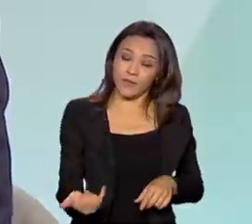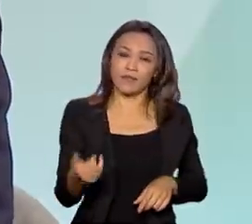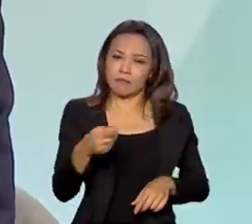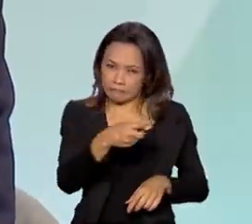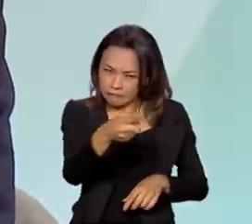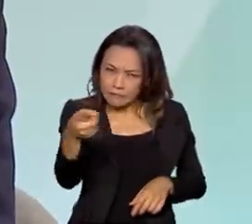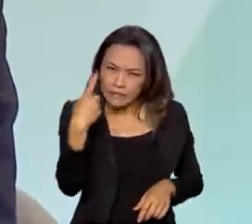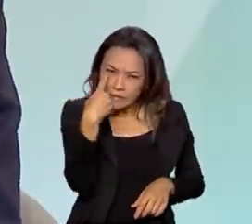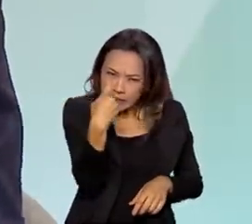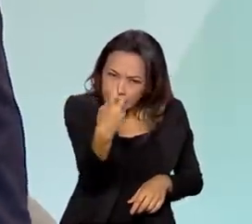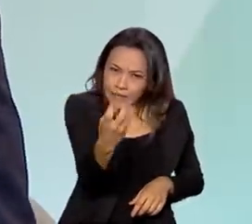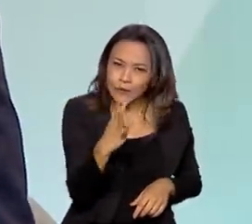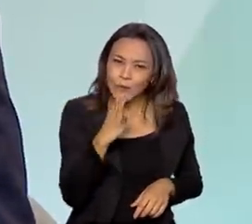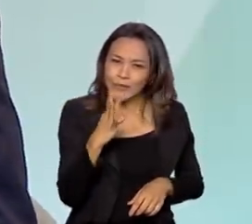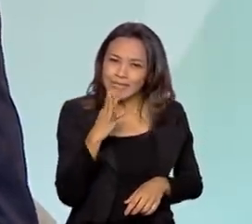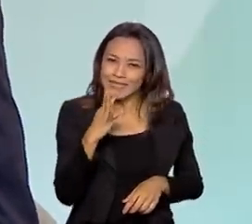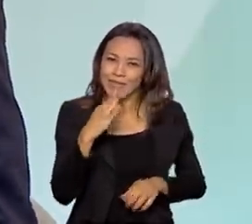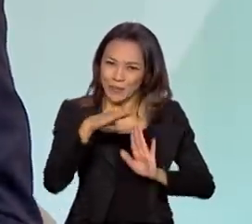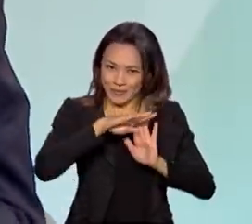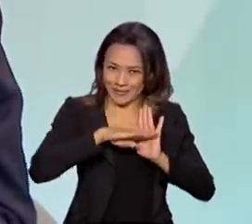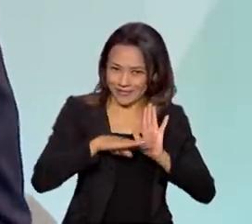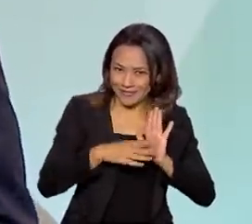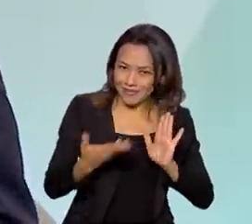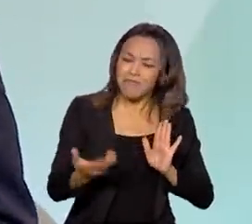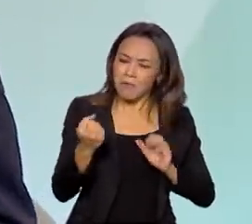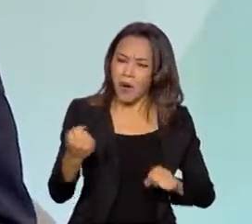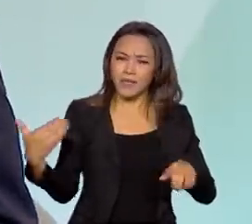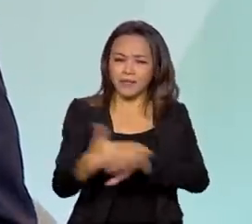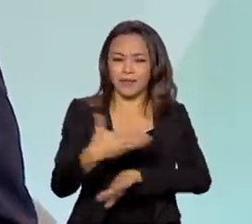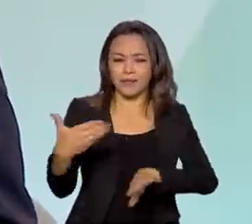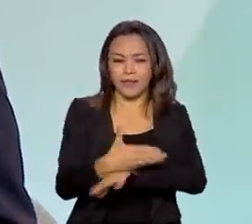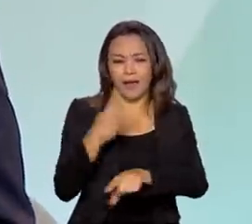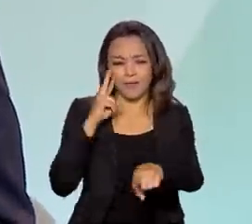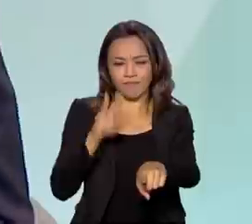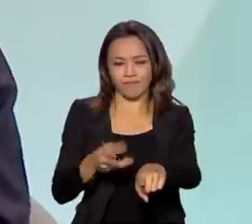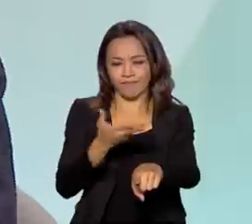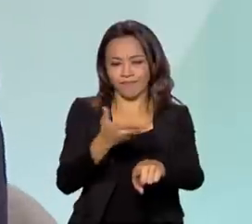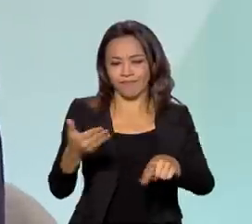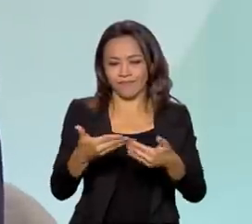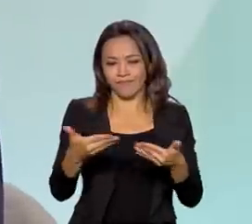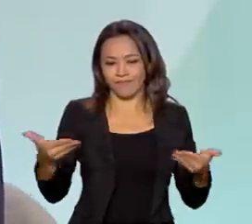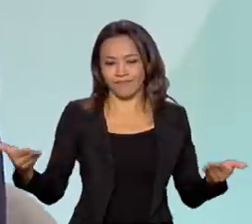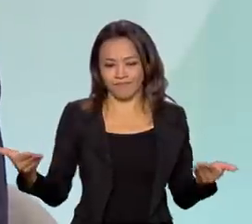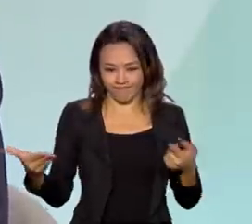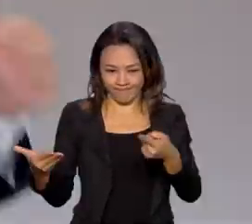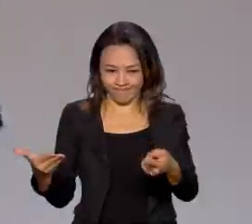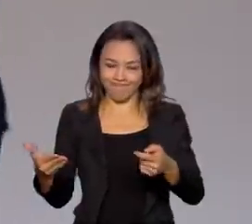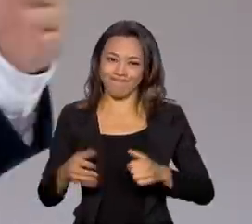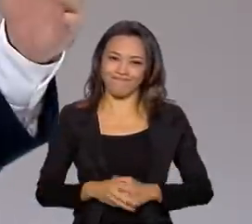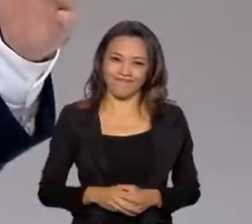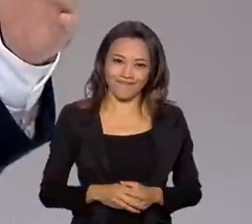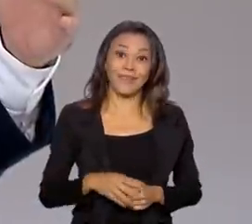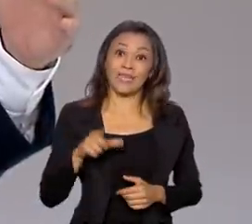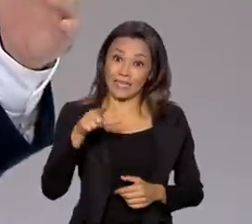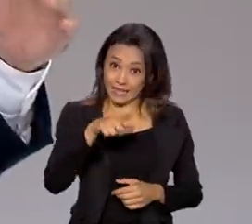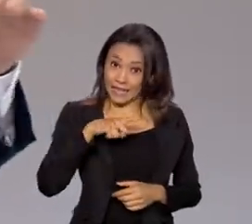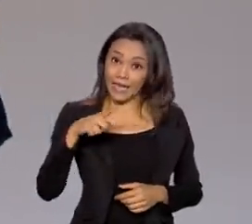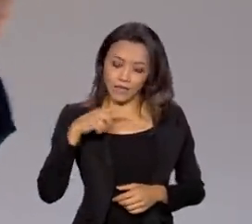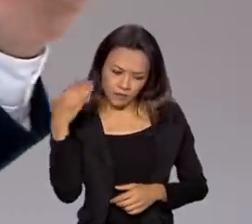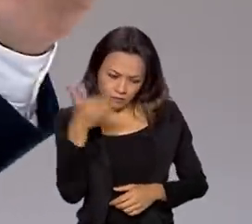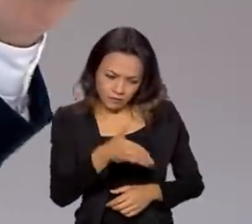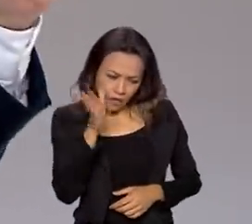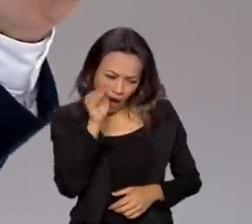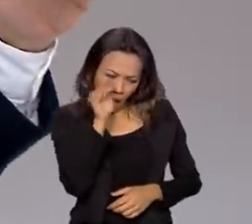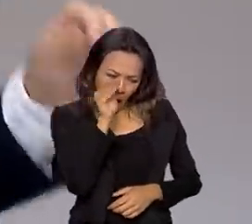interesse de conhecer um pouco mais que acesse as redes sociais do Ministério de desenvolvimento de desenvolvimento regional. Lá as pessoas podem